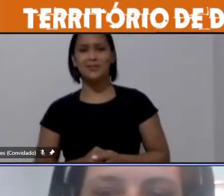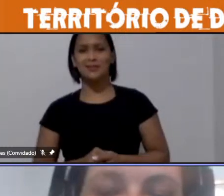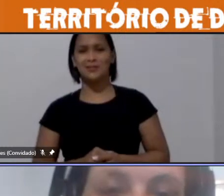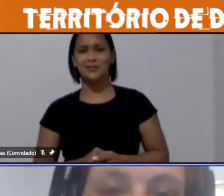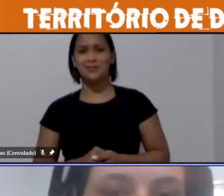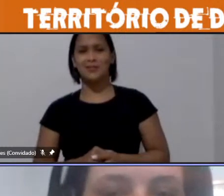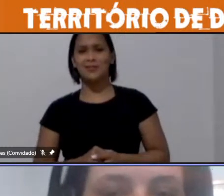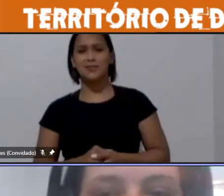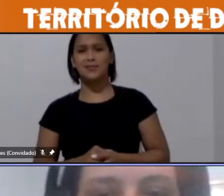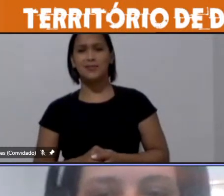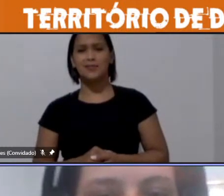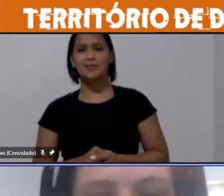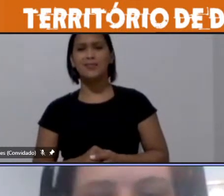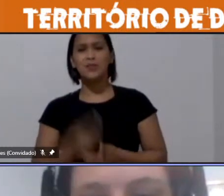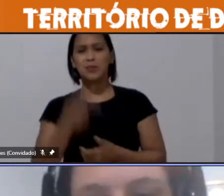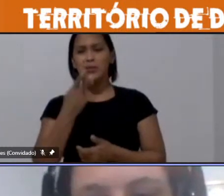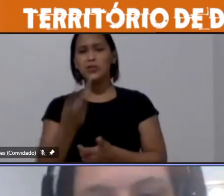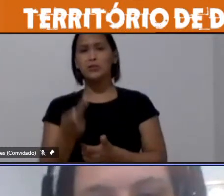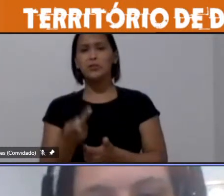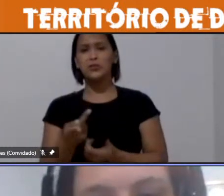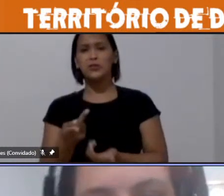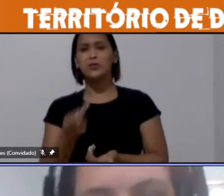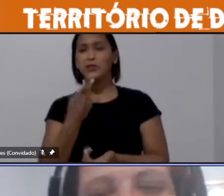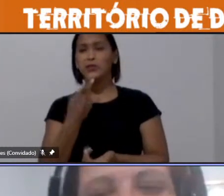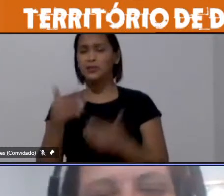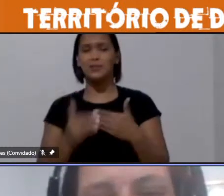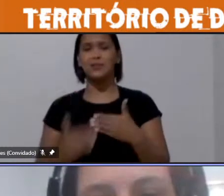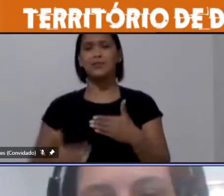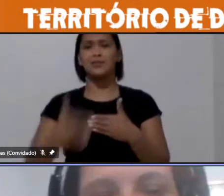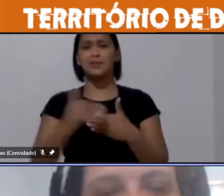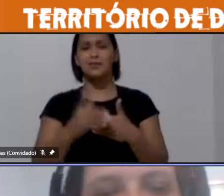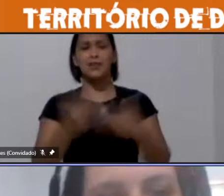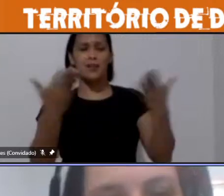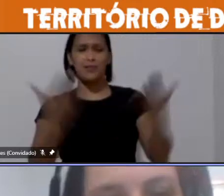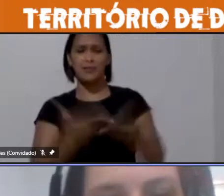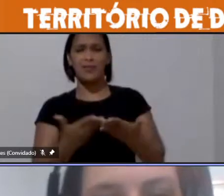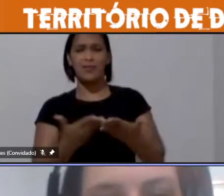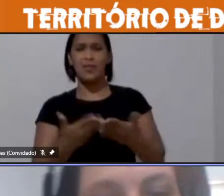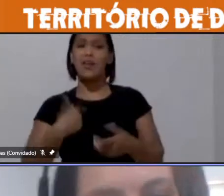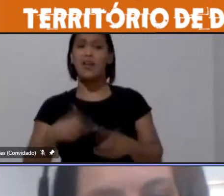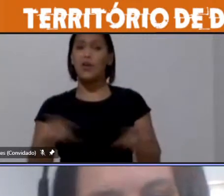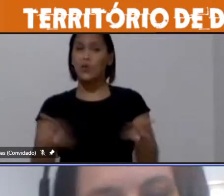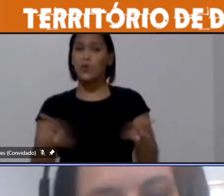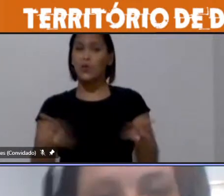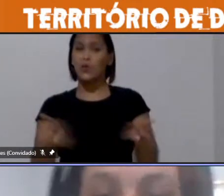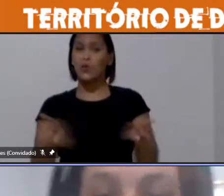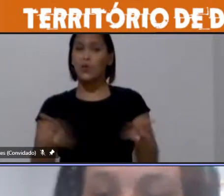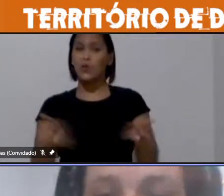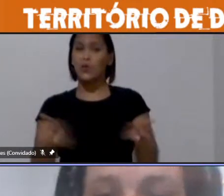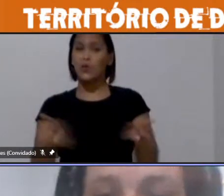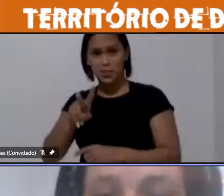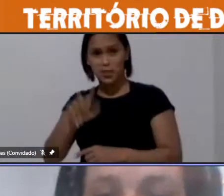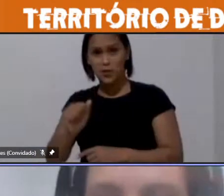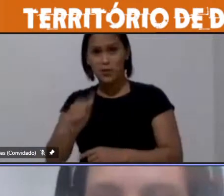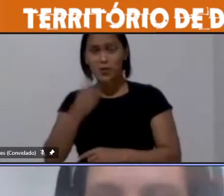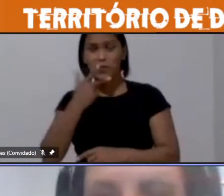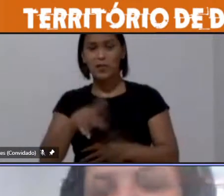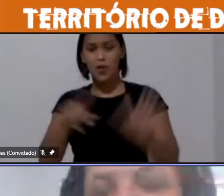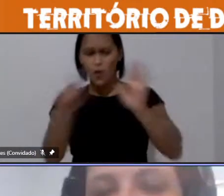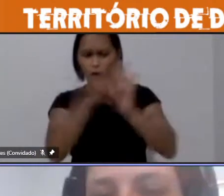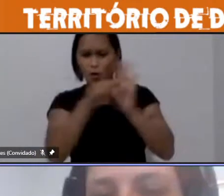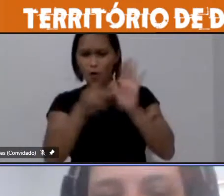já de antemão já peço desculpas porque eu sou assim como você e como a Silvana diz eu sou calzídica